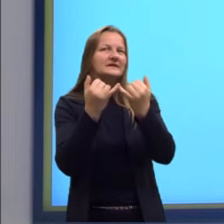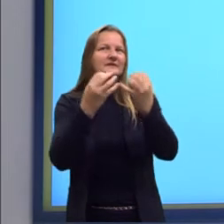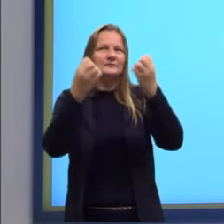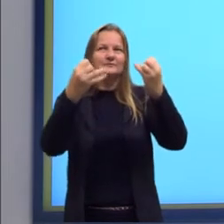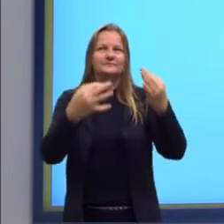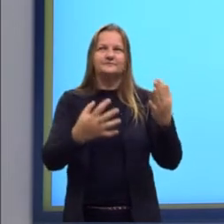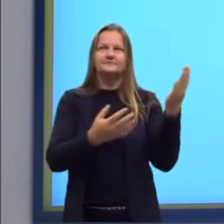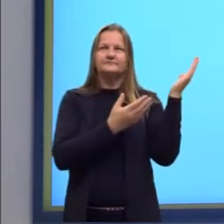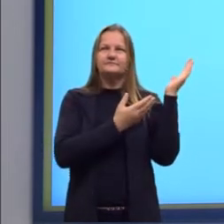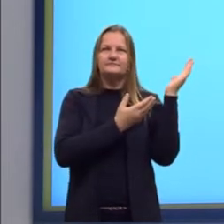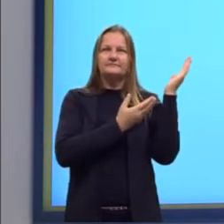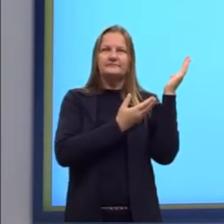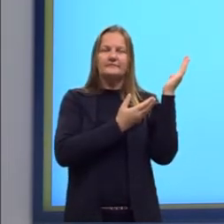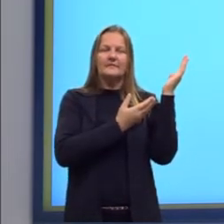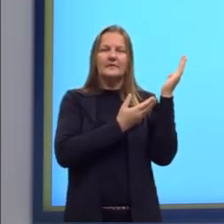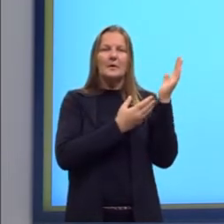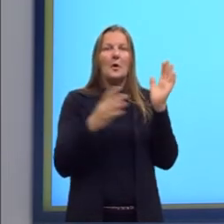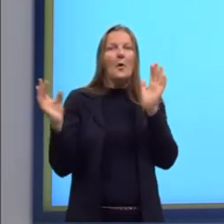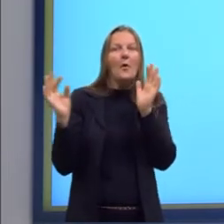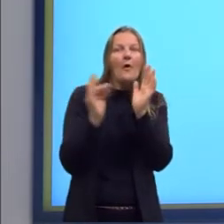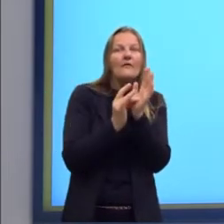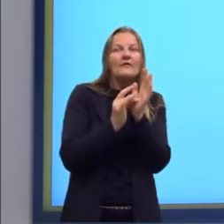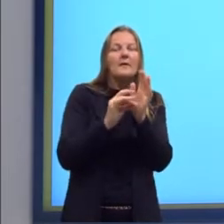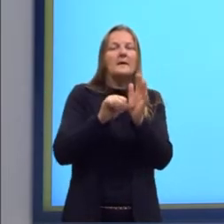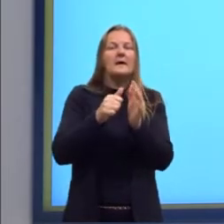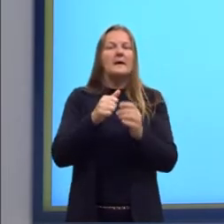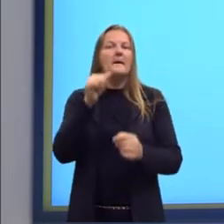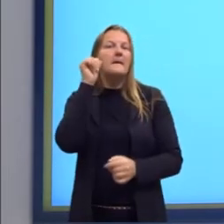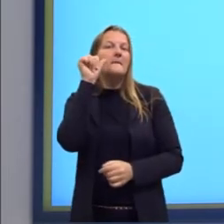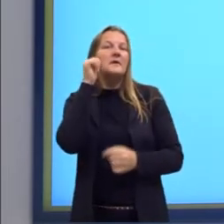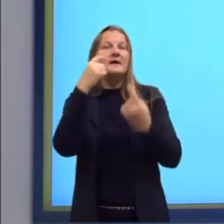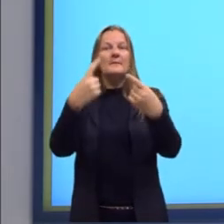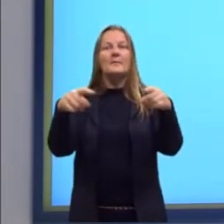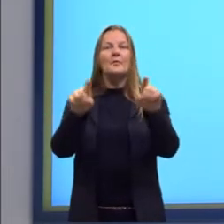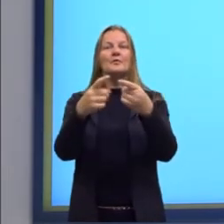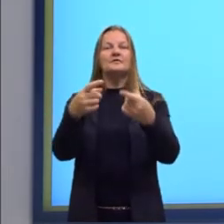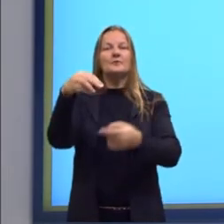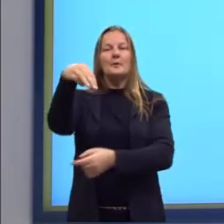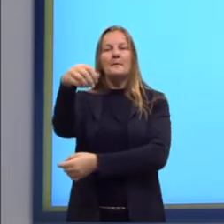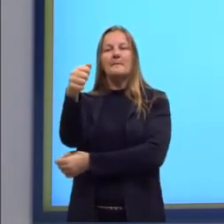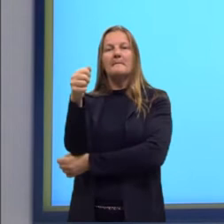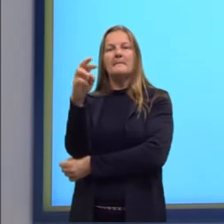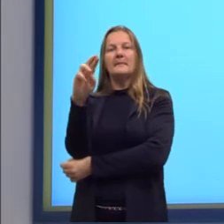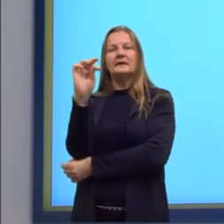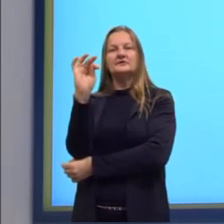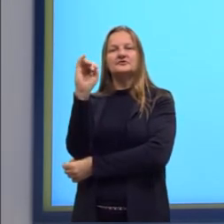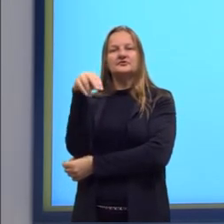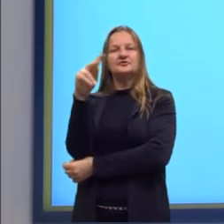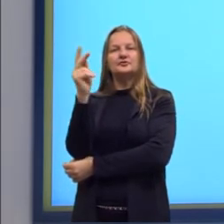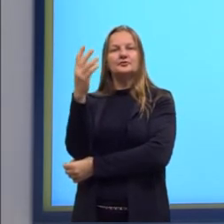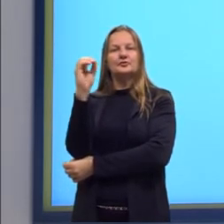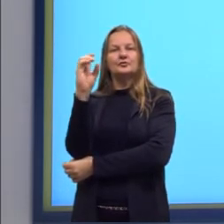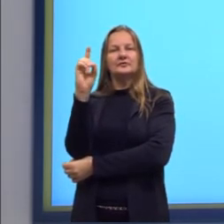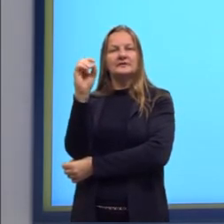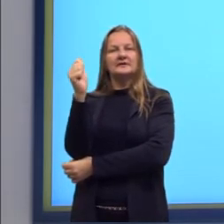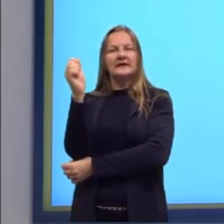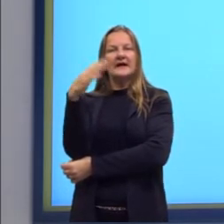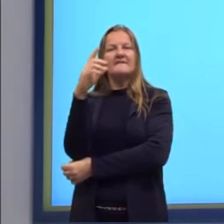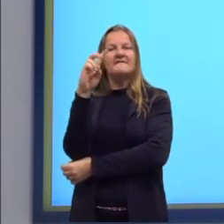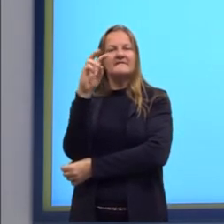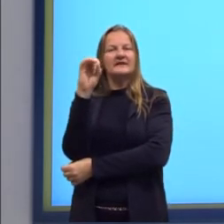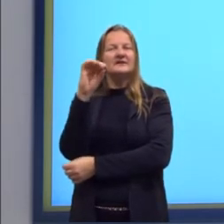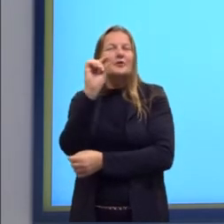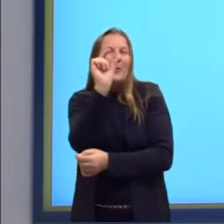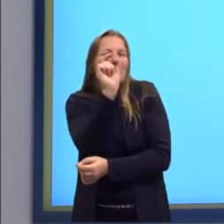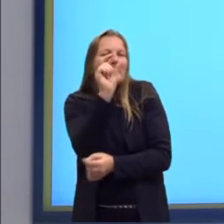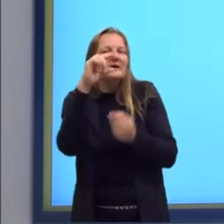O exemplo original é a música Mulheres, do Martinho da Vila. E eu não vou ler ele todo, mas eu vou ler só